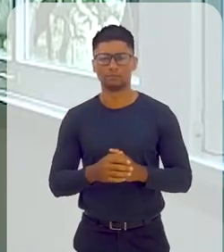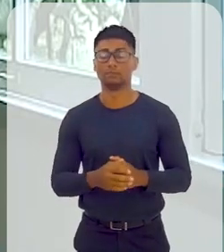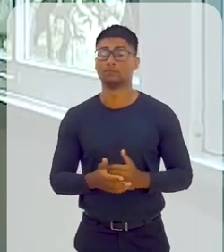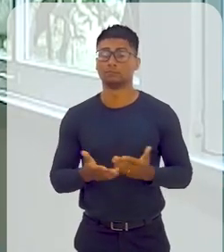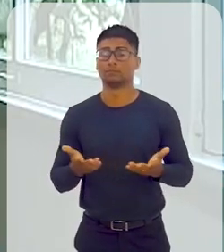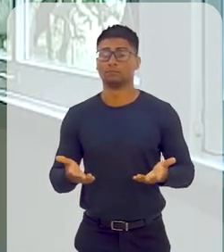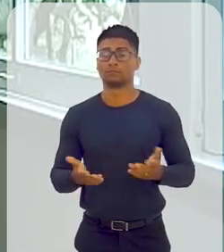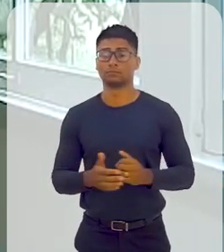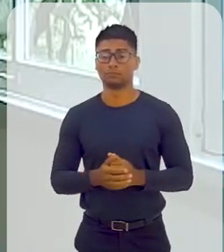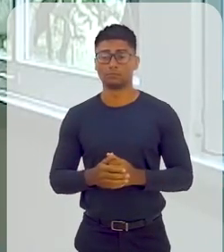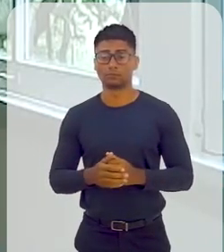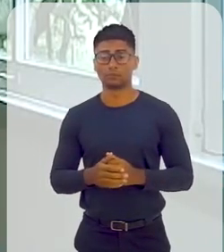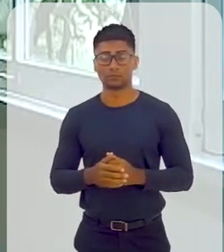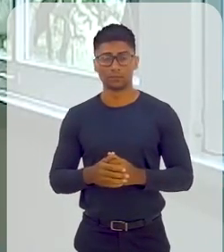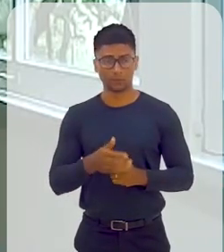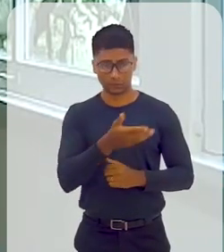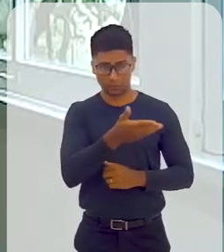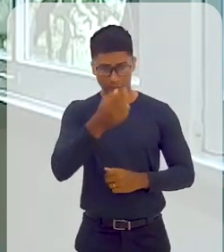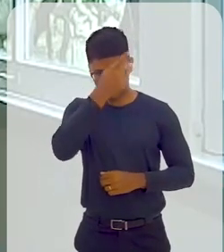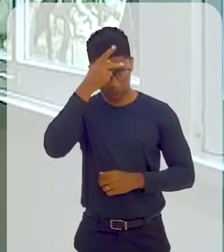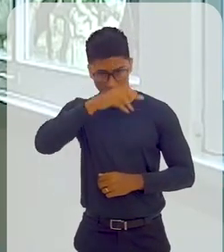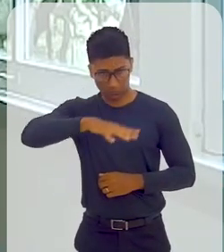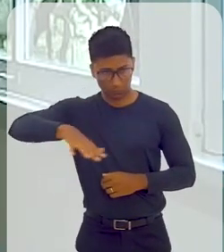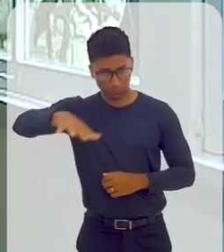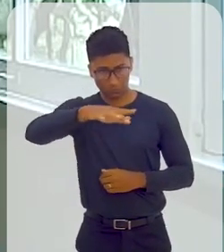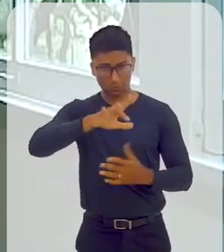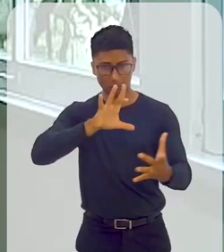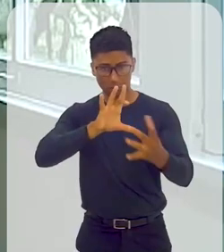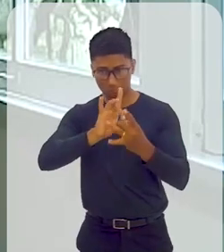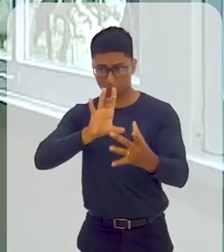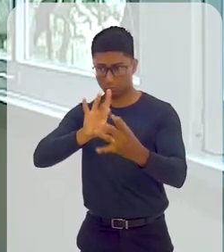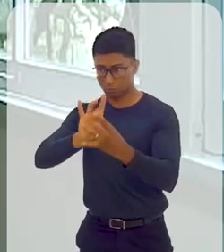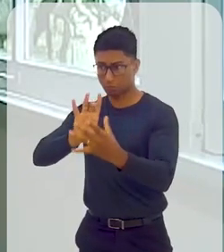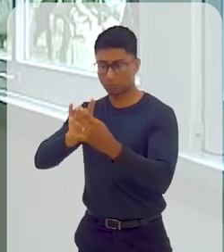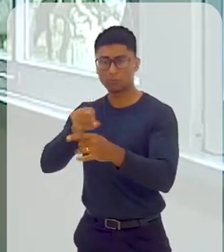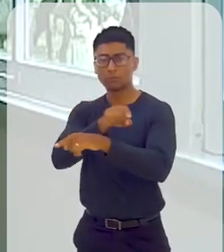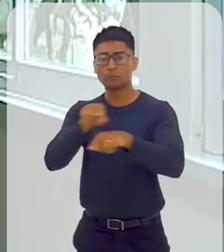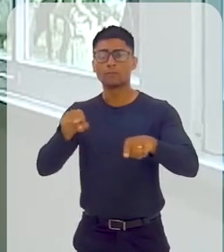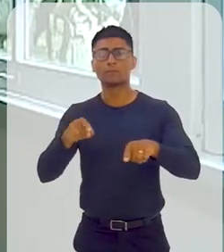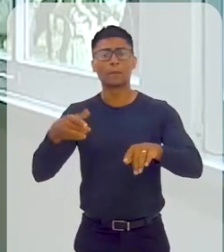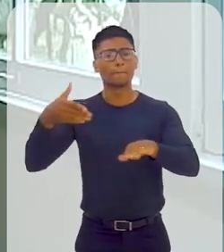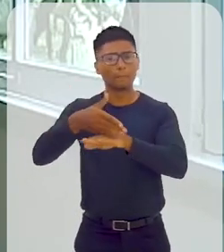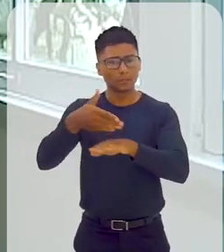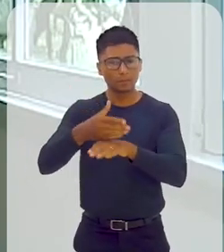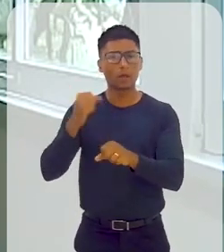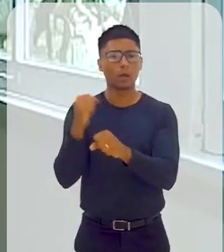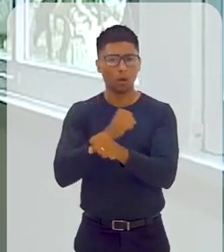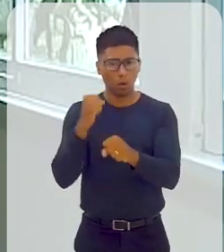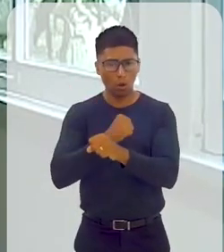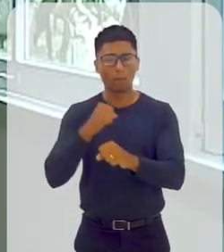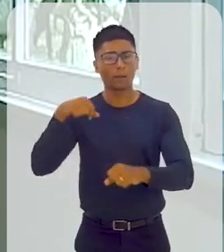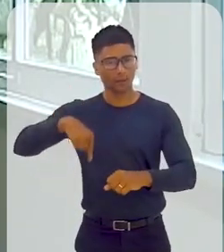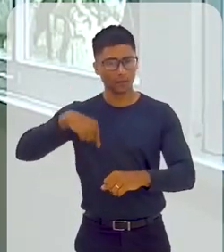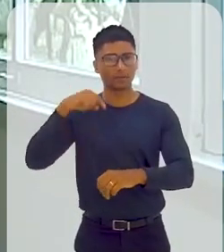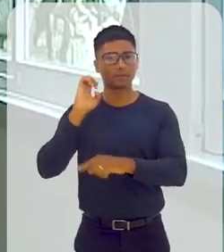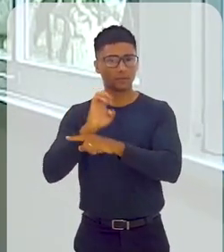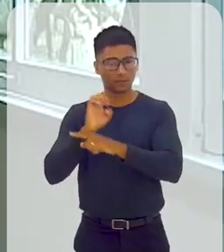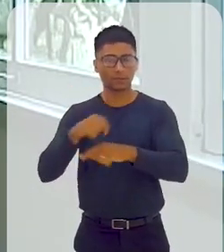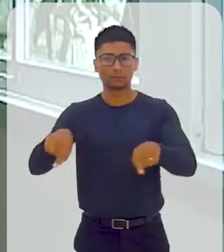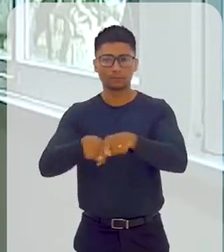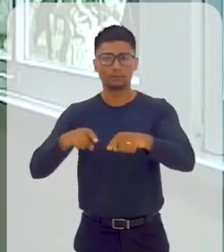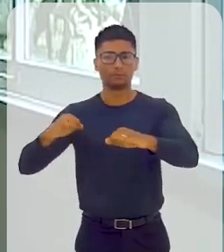exemplo, todos os nossos associados participaram das obras do Estado e dos